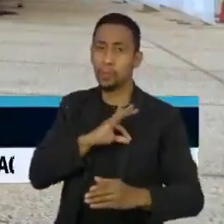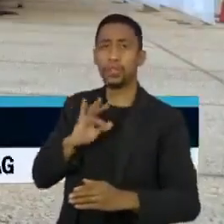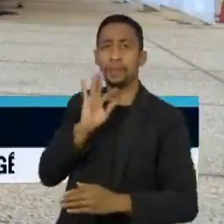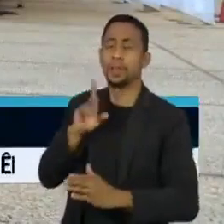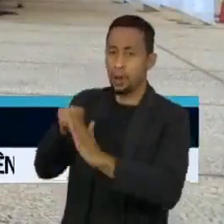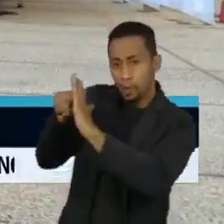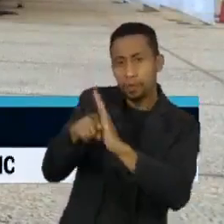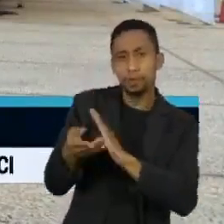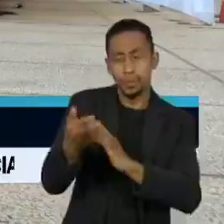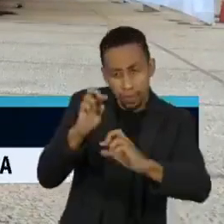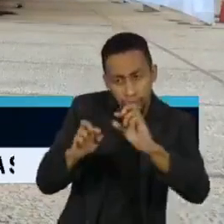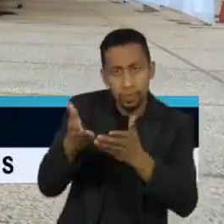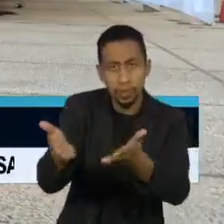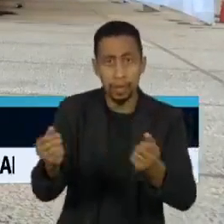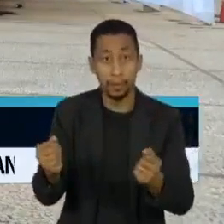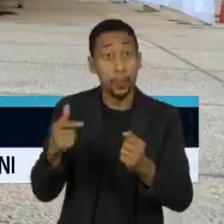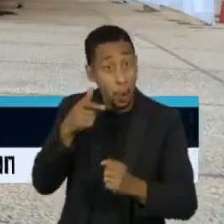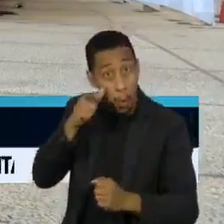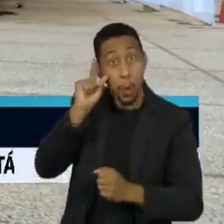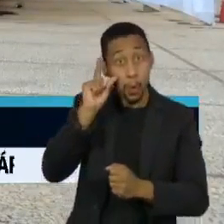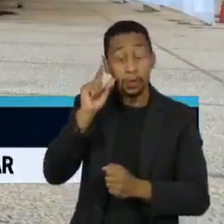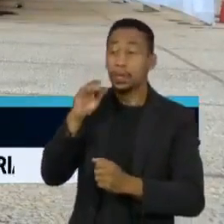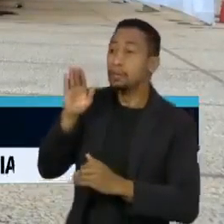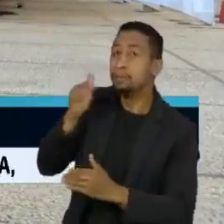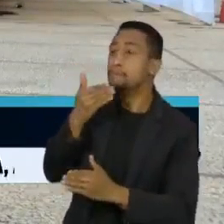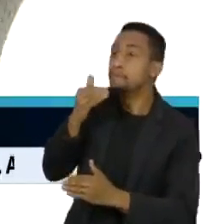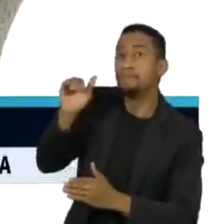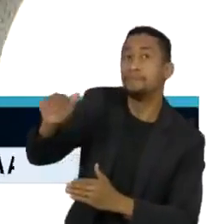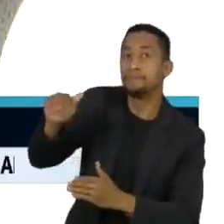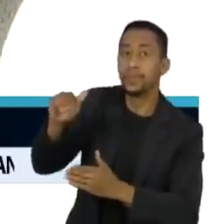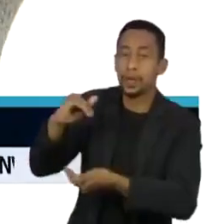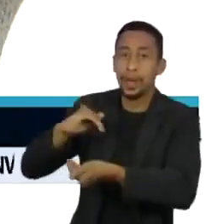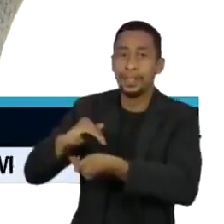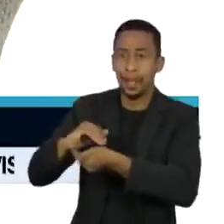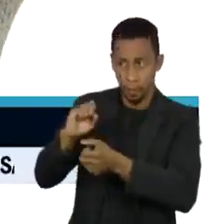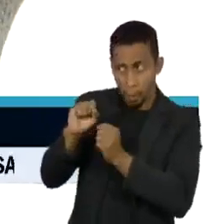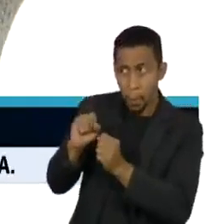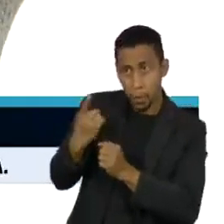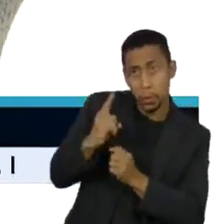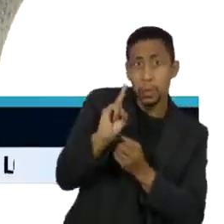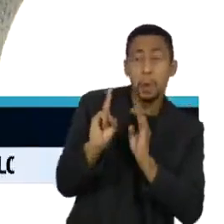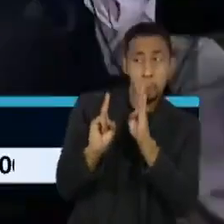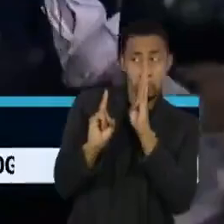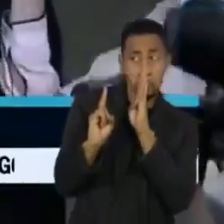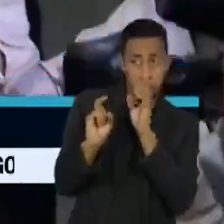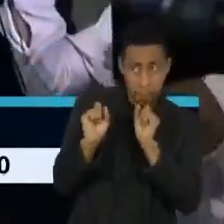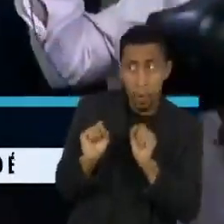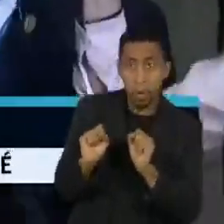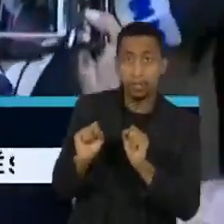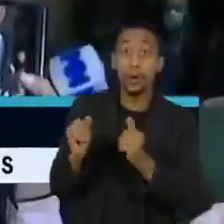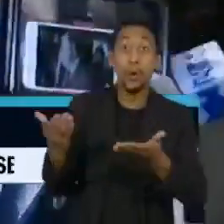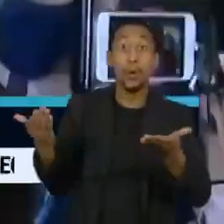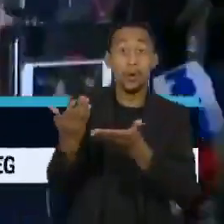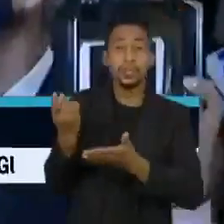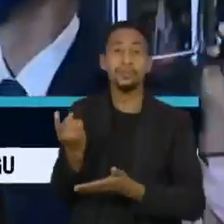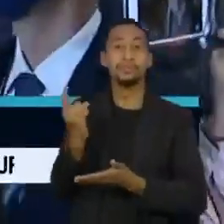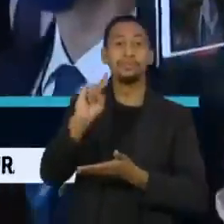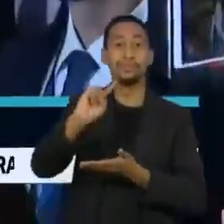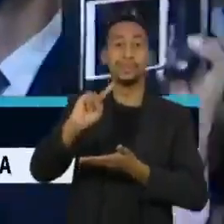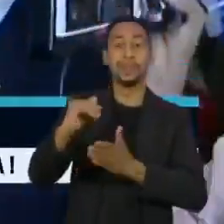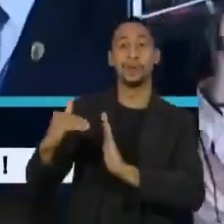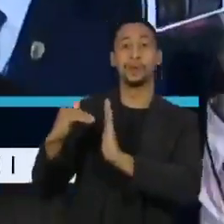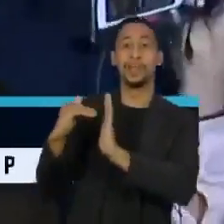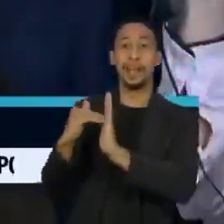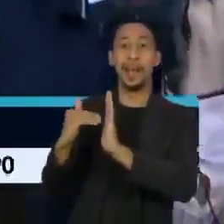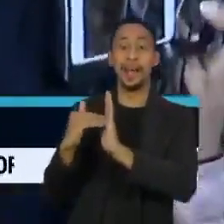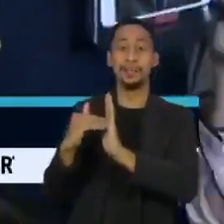Ontem, ele conseguiu no STF o direito de permanecer em silêncio na CPI e chegou a comparecer hoje no Senado antes da